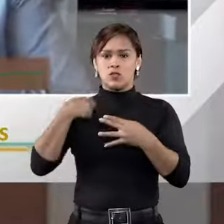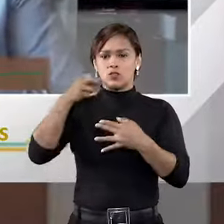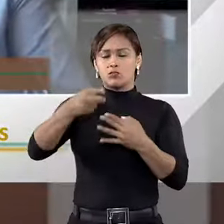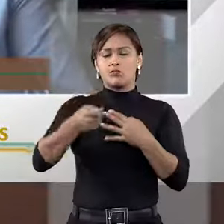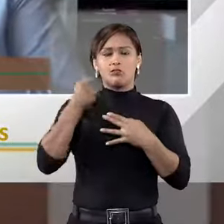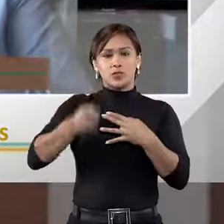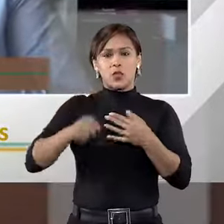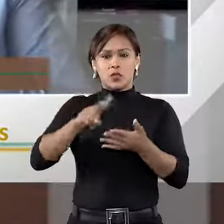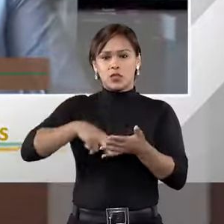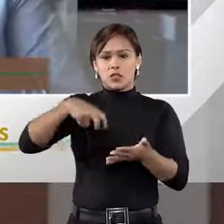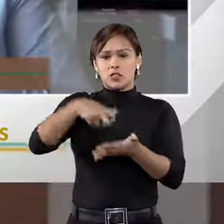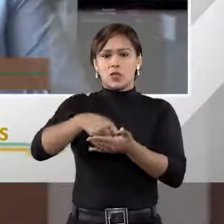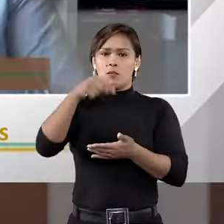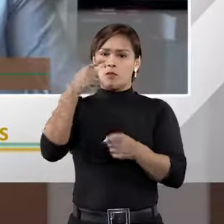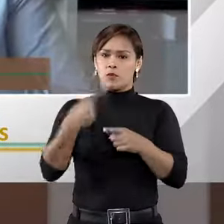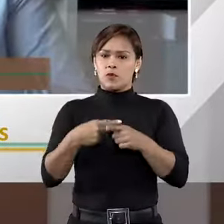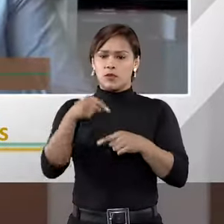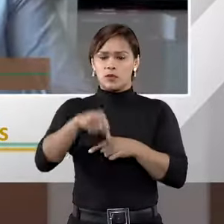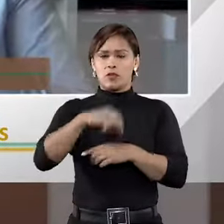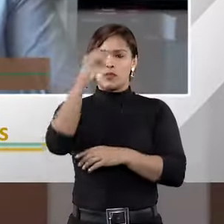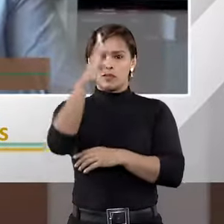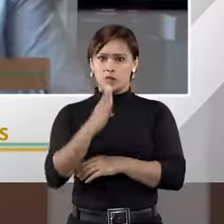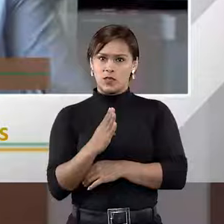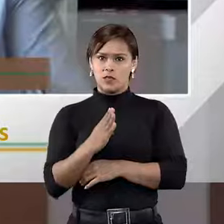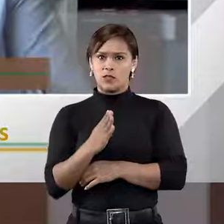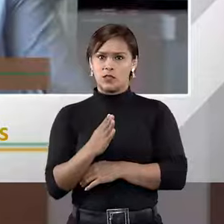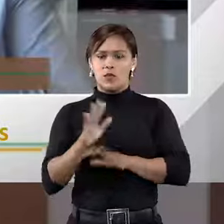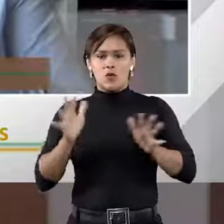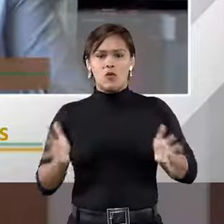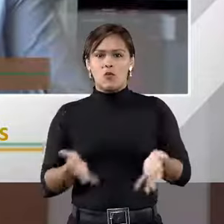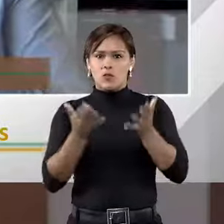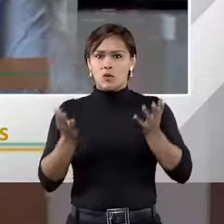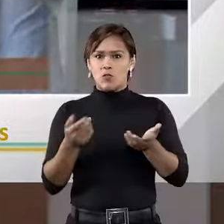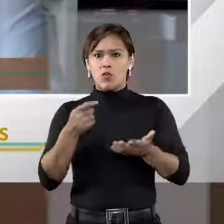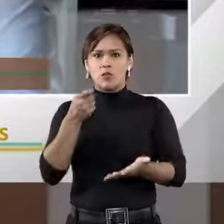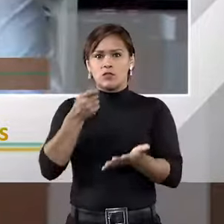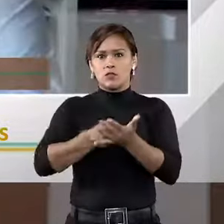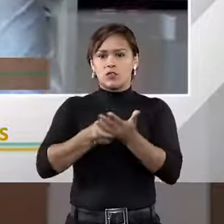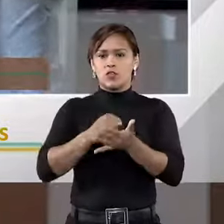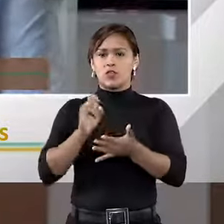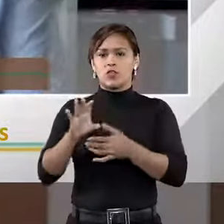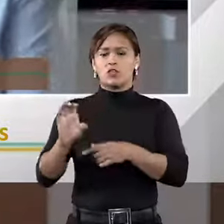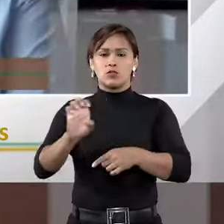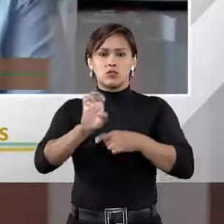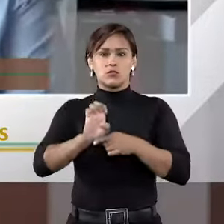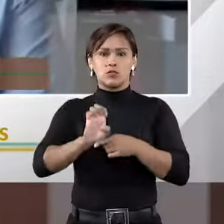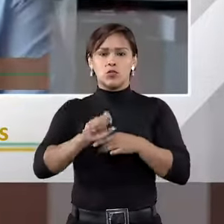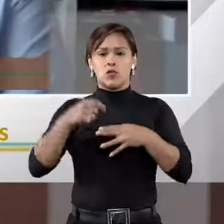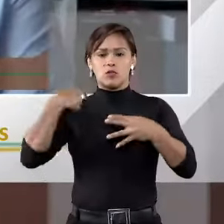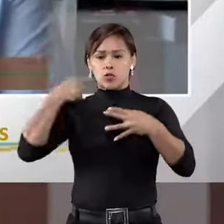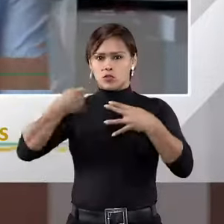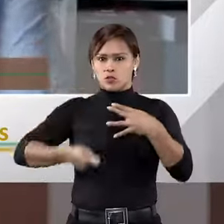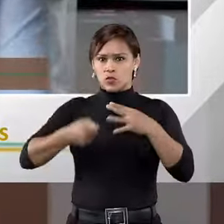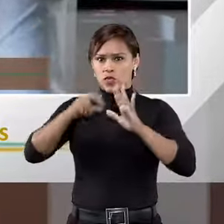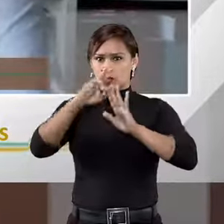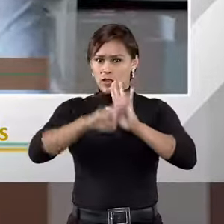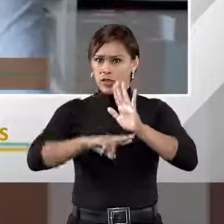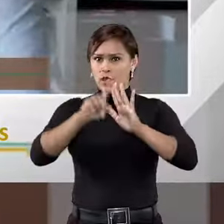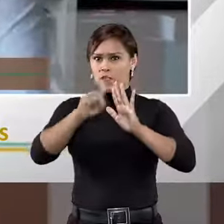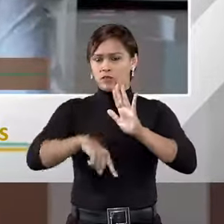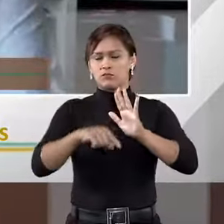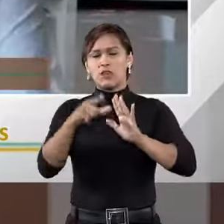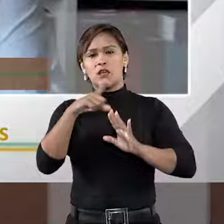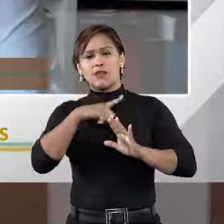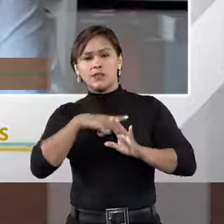executar. Porque no Brasil, quem promove execução é só o Estado juiz, como regra. Até há